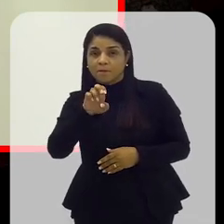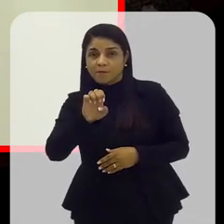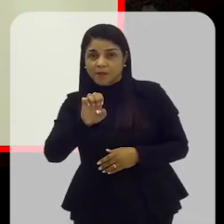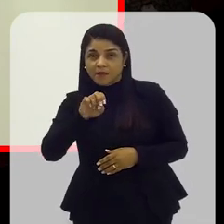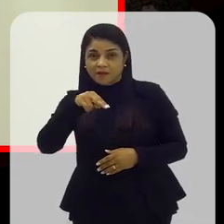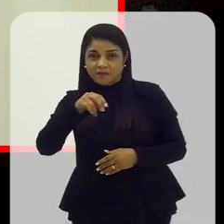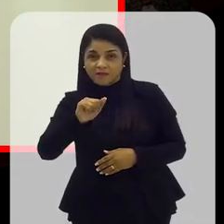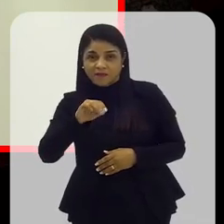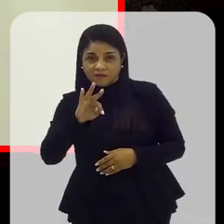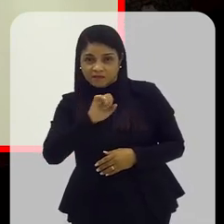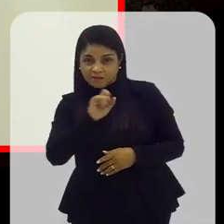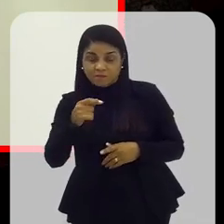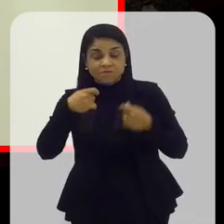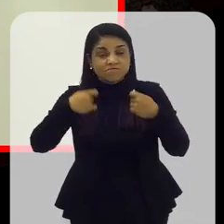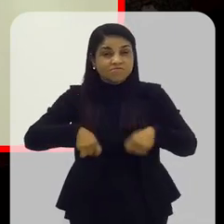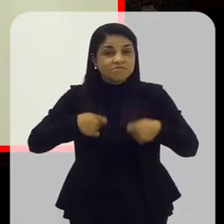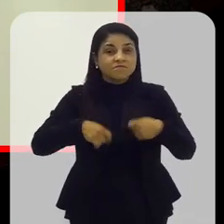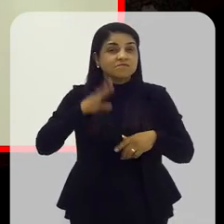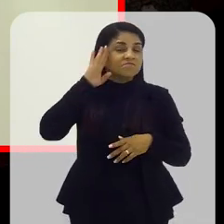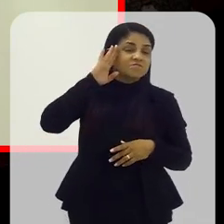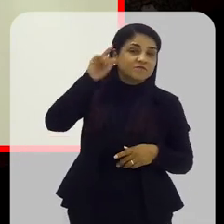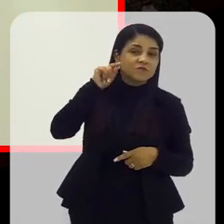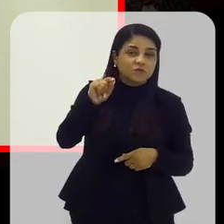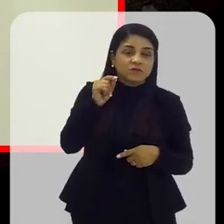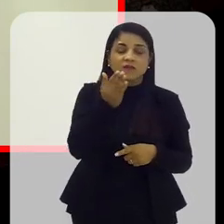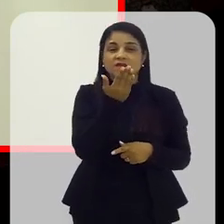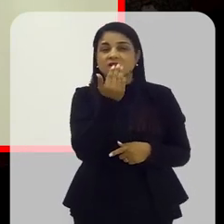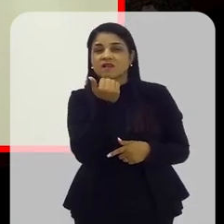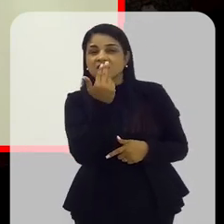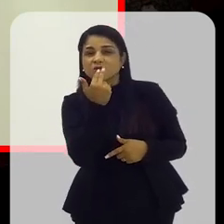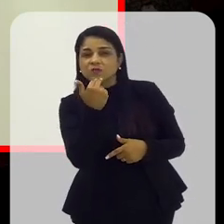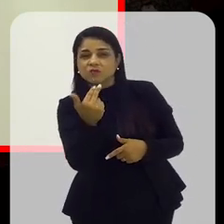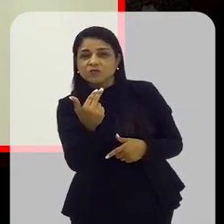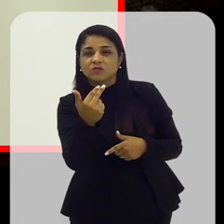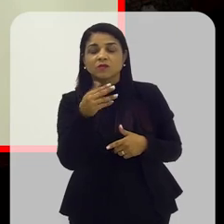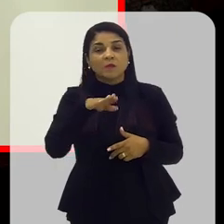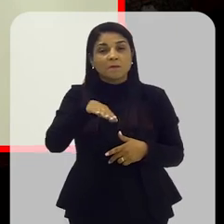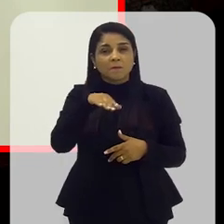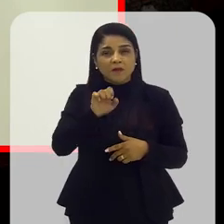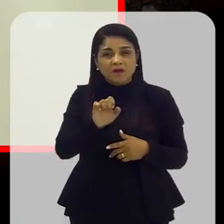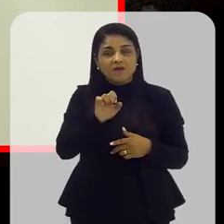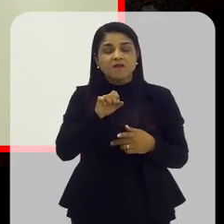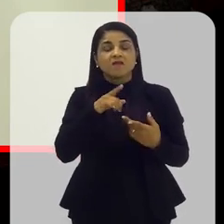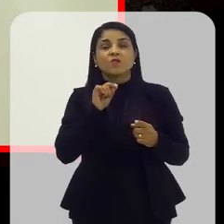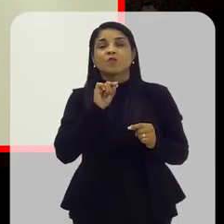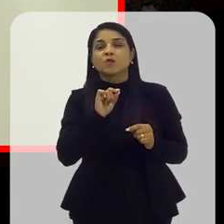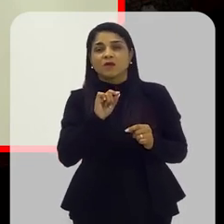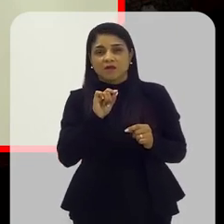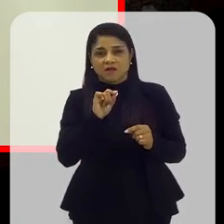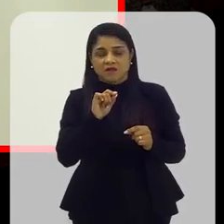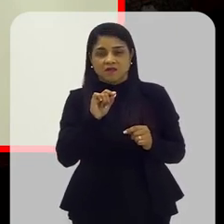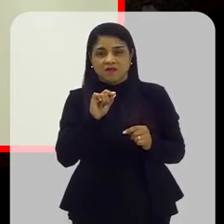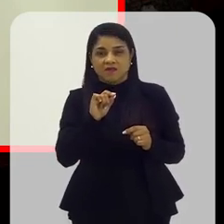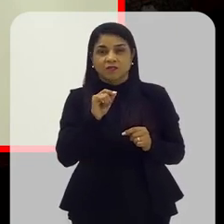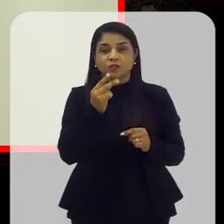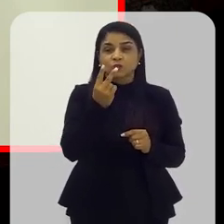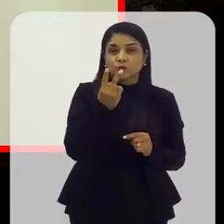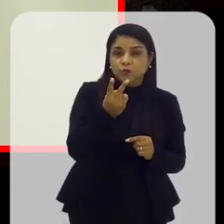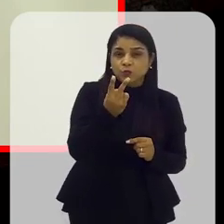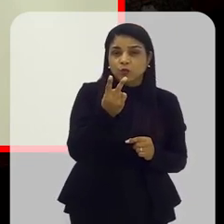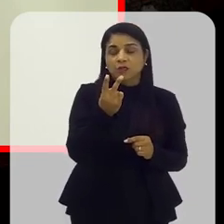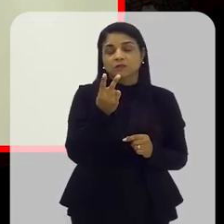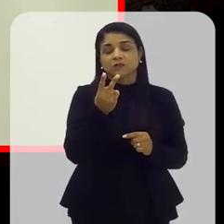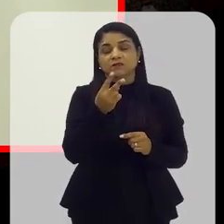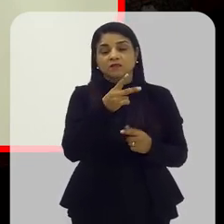dessas mães. A gente sabe que existe, por exemplo, a necessidade da consulta pré-natal de uma a duas